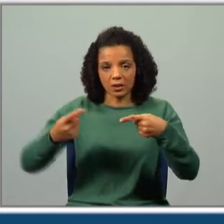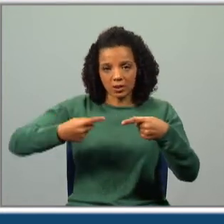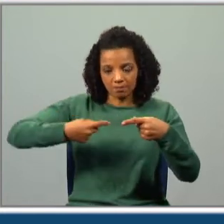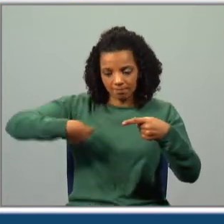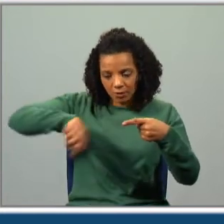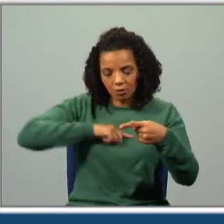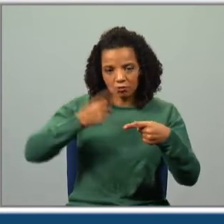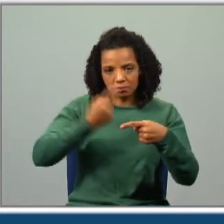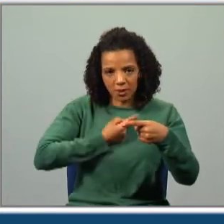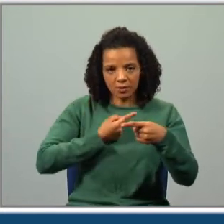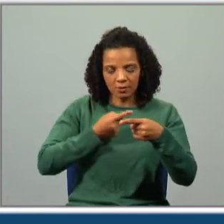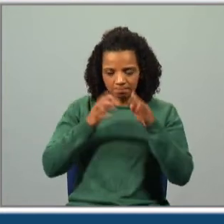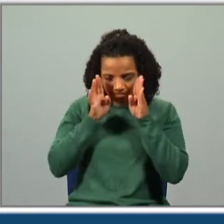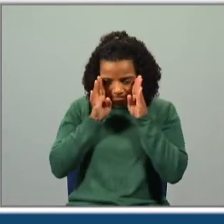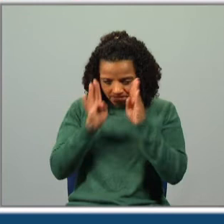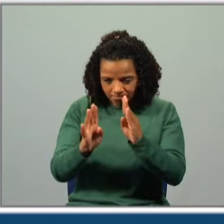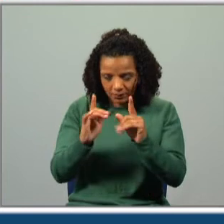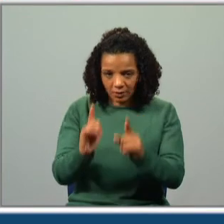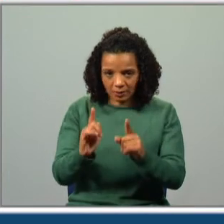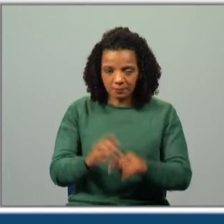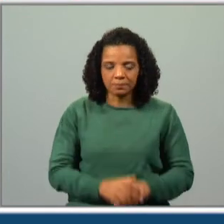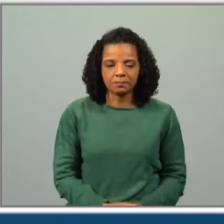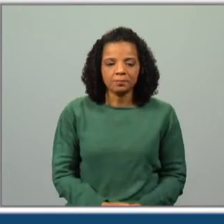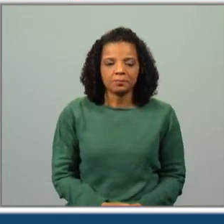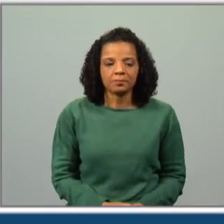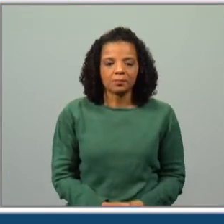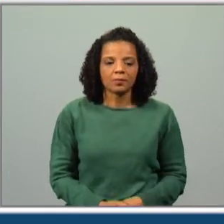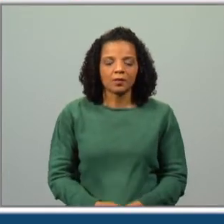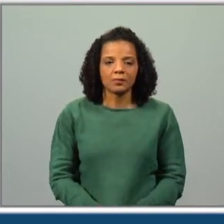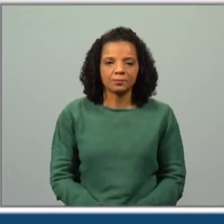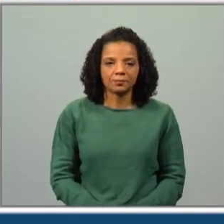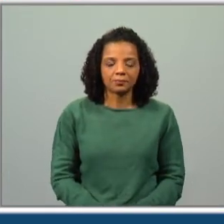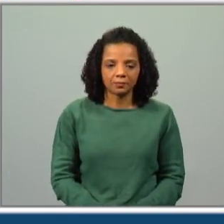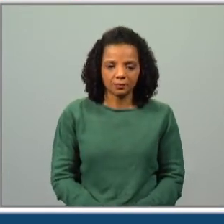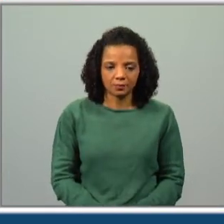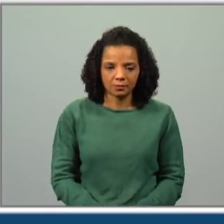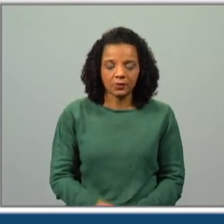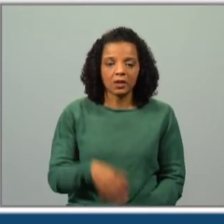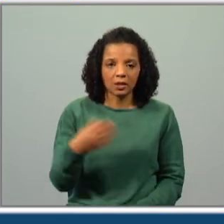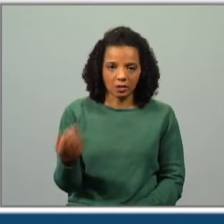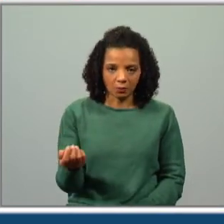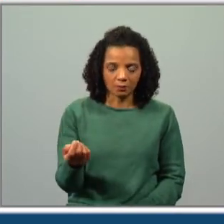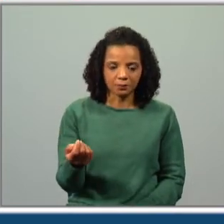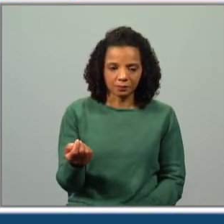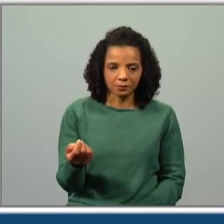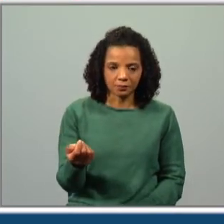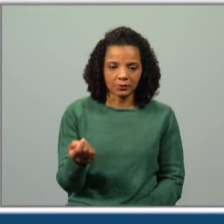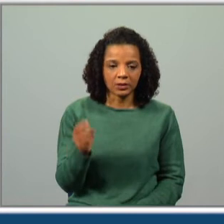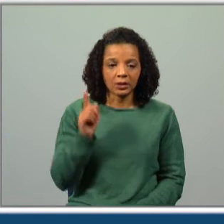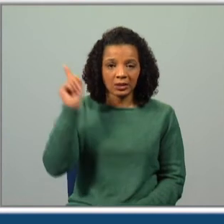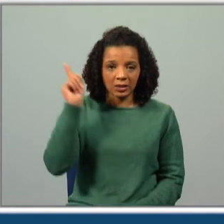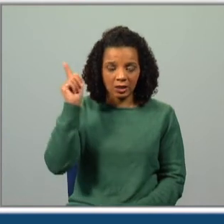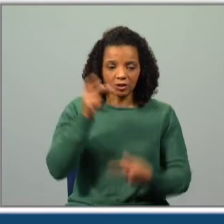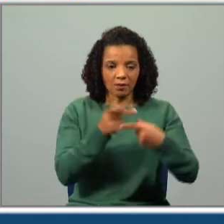ter que prestar mais atenção. Então, o superlativo relativo, nesta